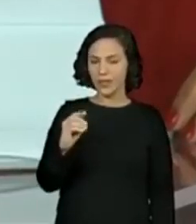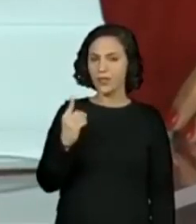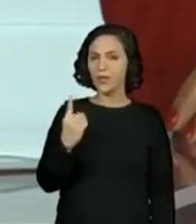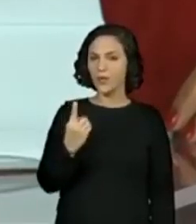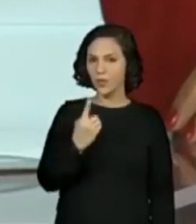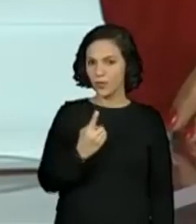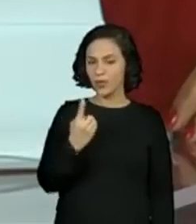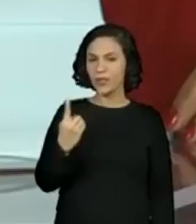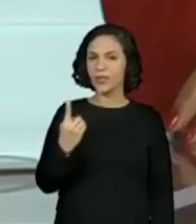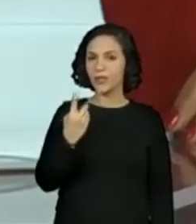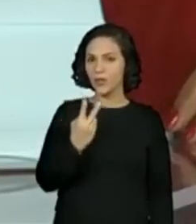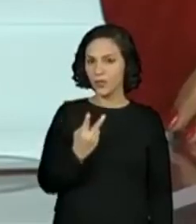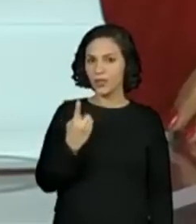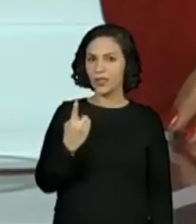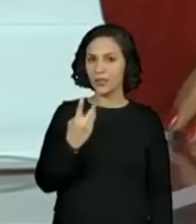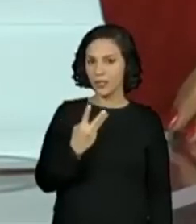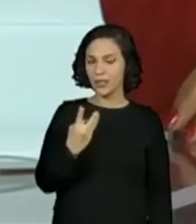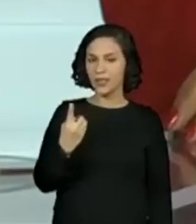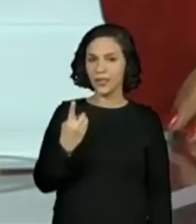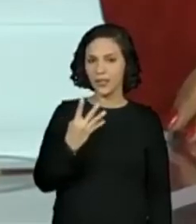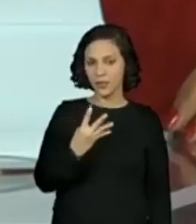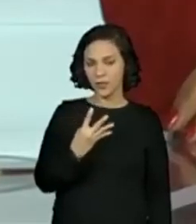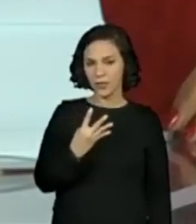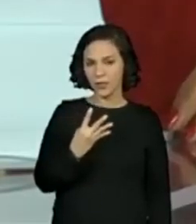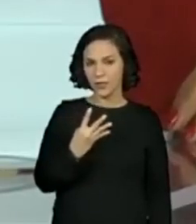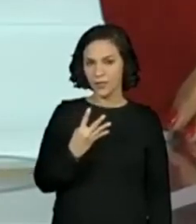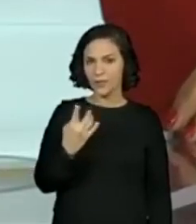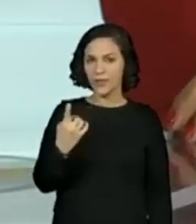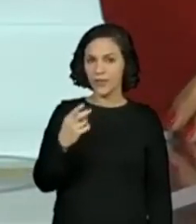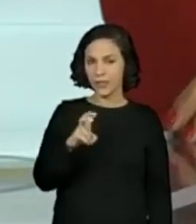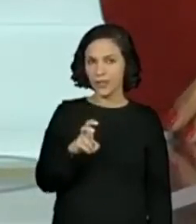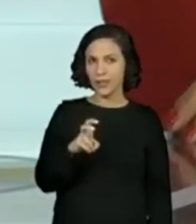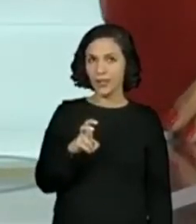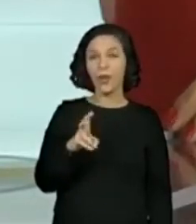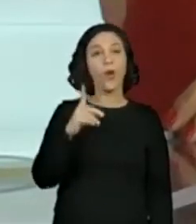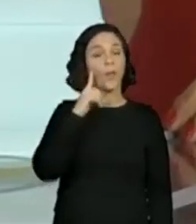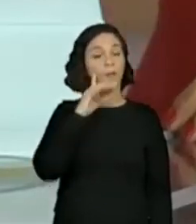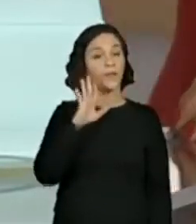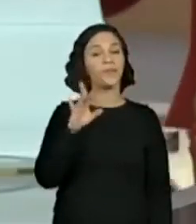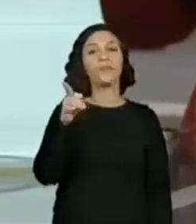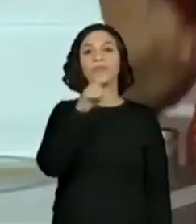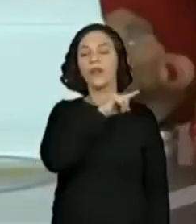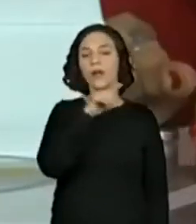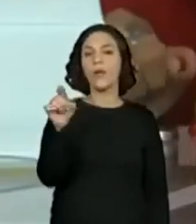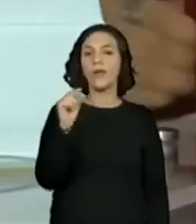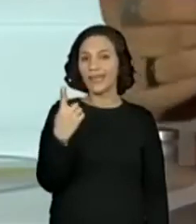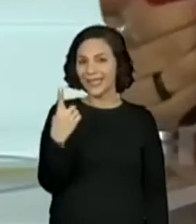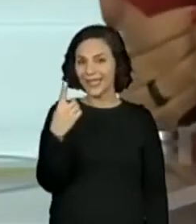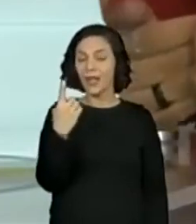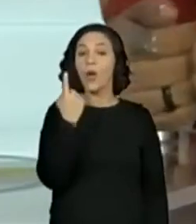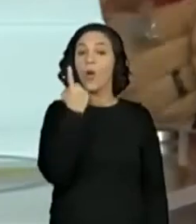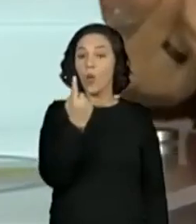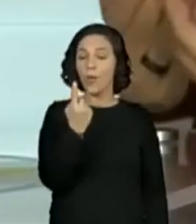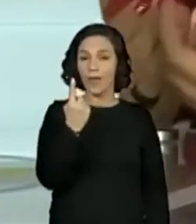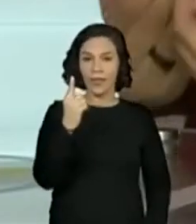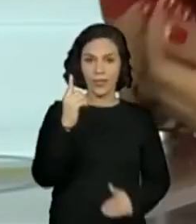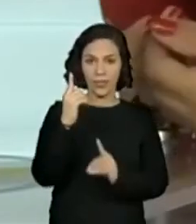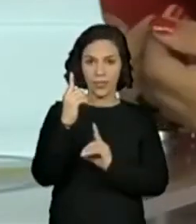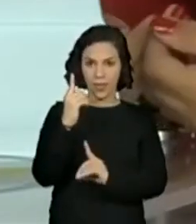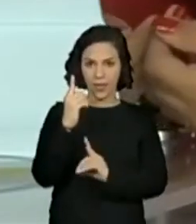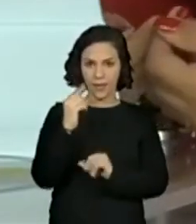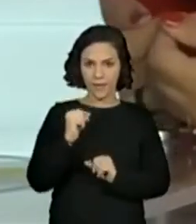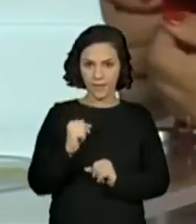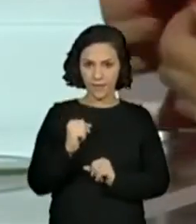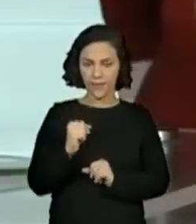nove, dez, onze, doze, treze, quatorze. Dez dezenas, quatro unidades. Como eu quero somar, vou